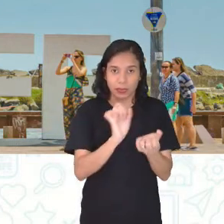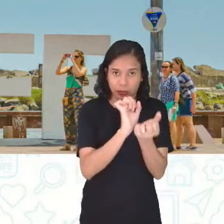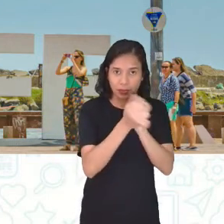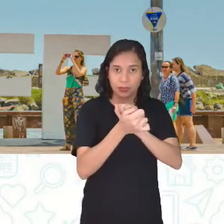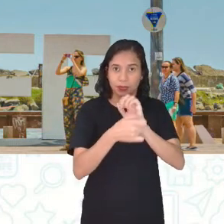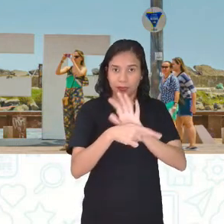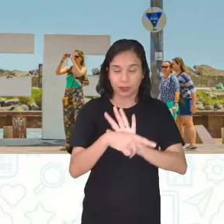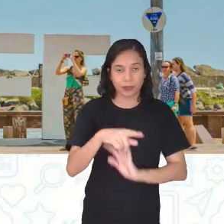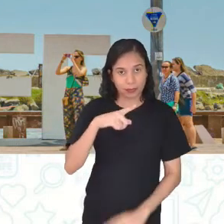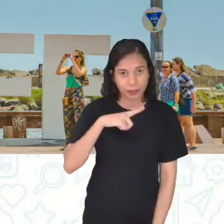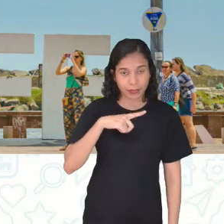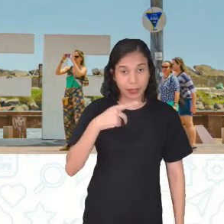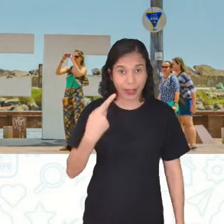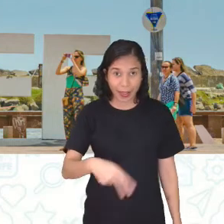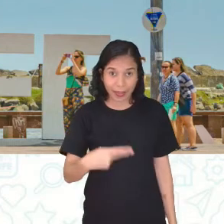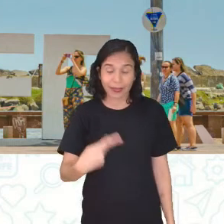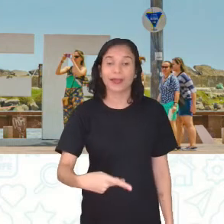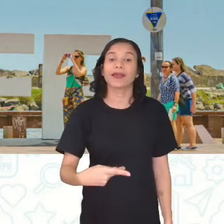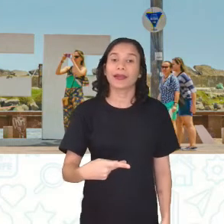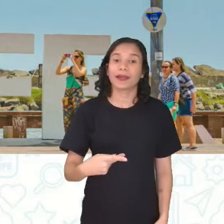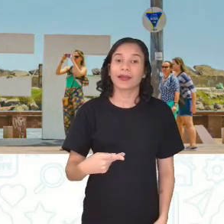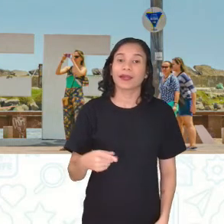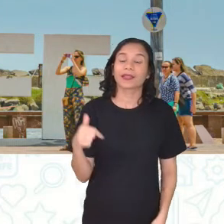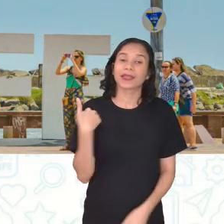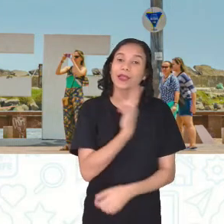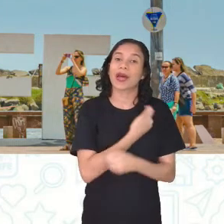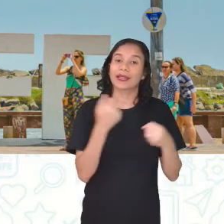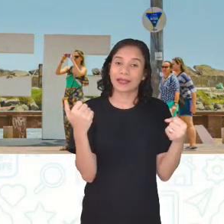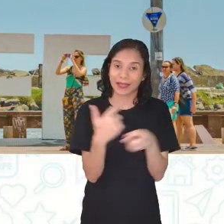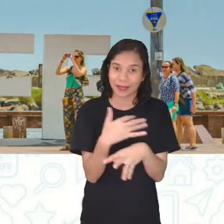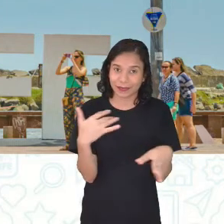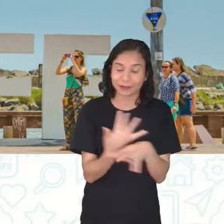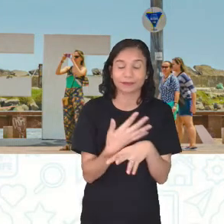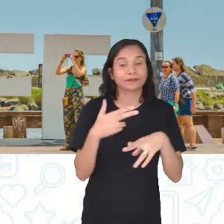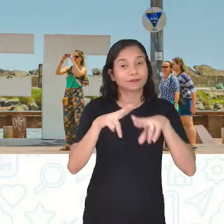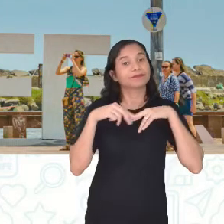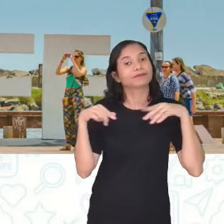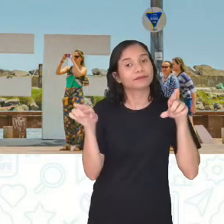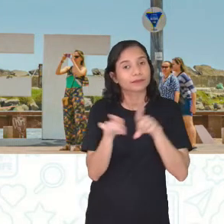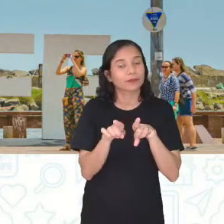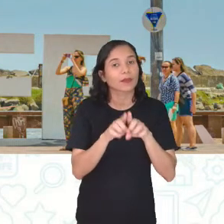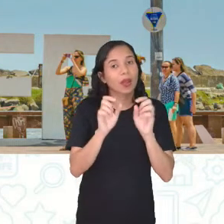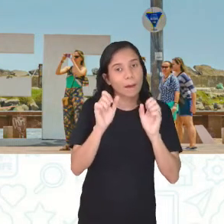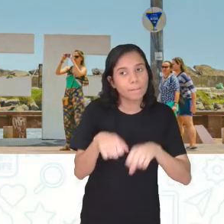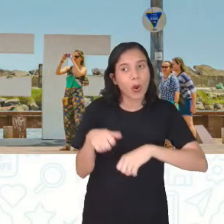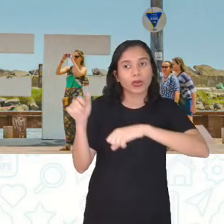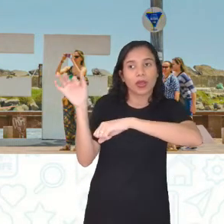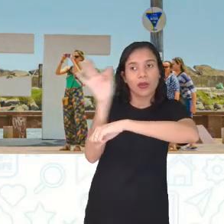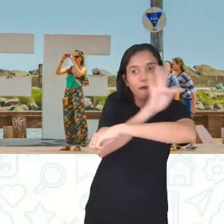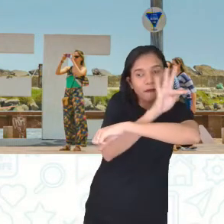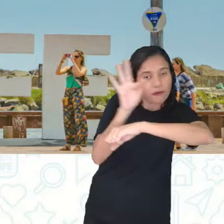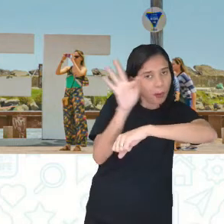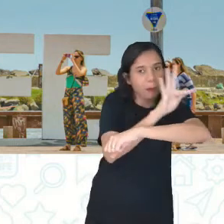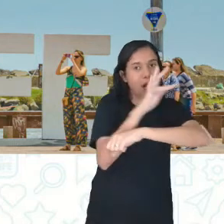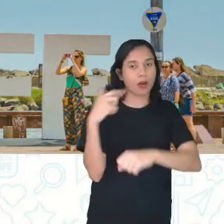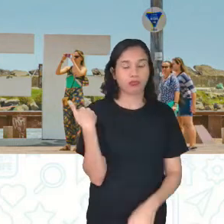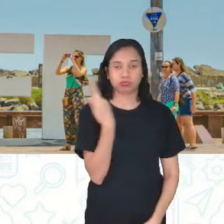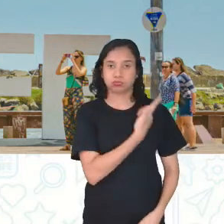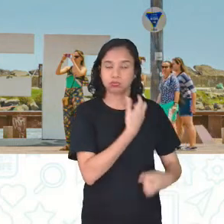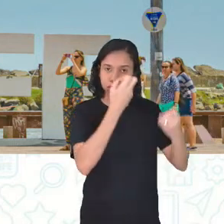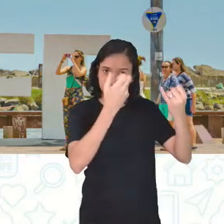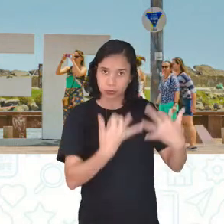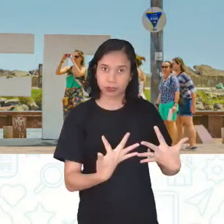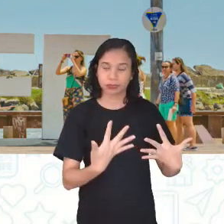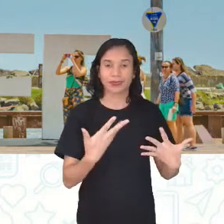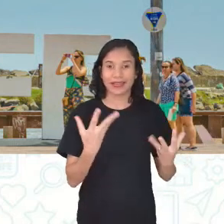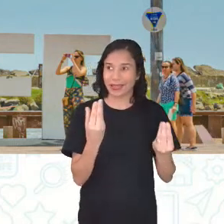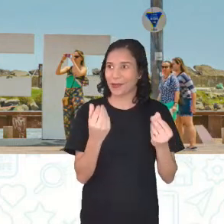serem escravizados aqui na nossa cidade. E podem ser formais, como a gente também estava falando, gente deu